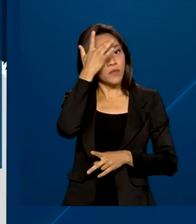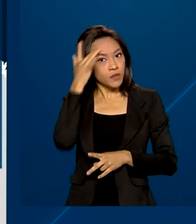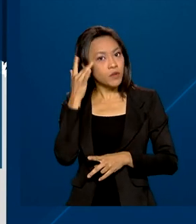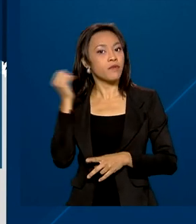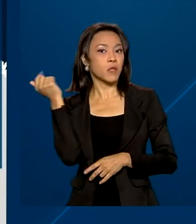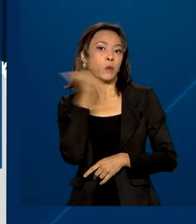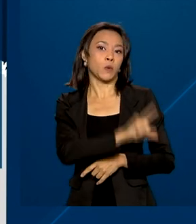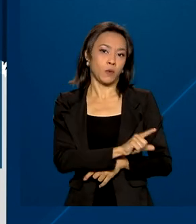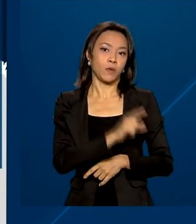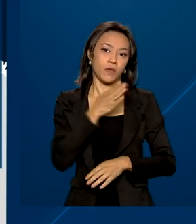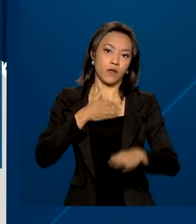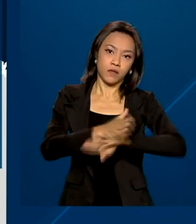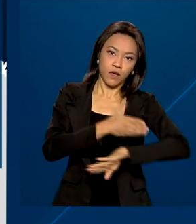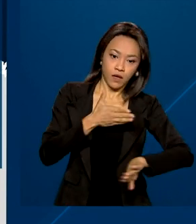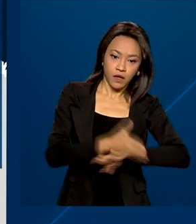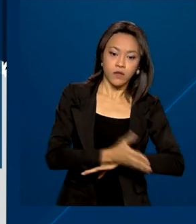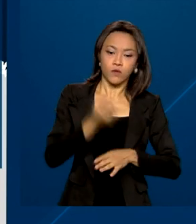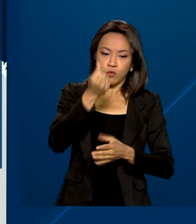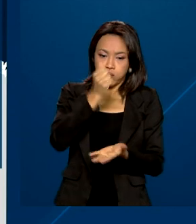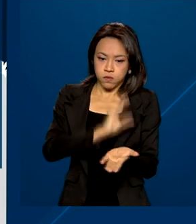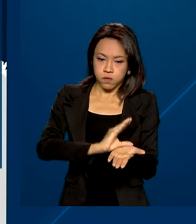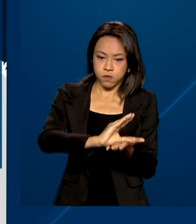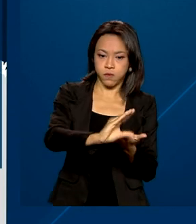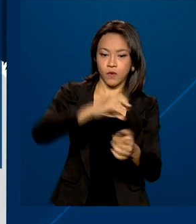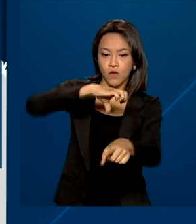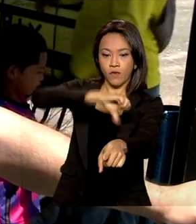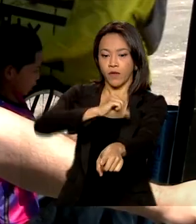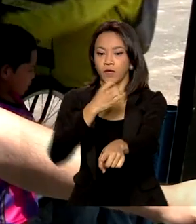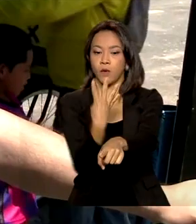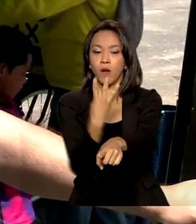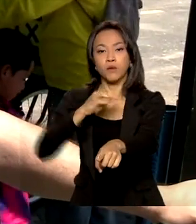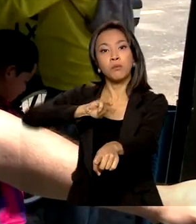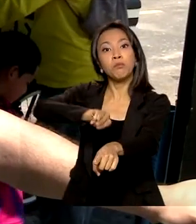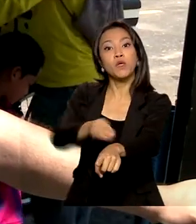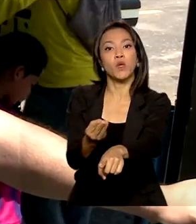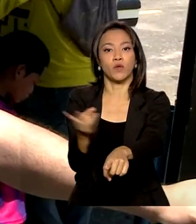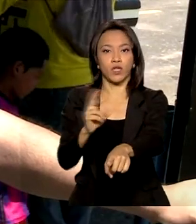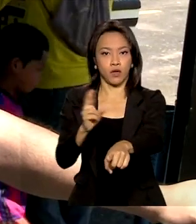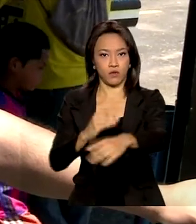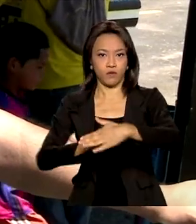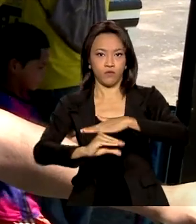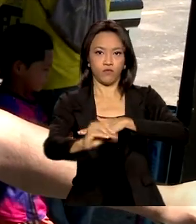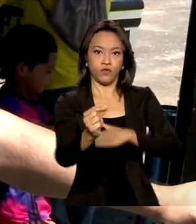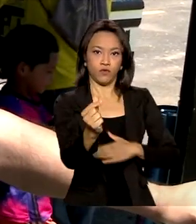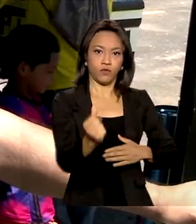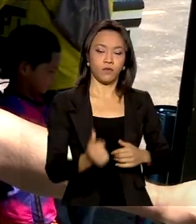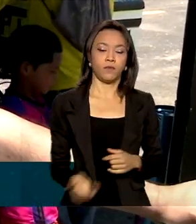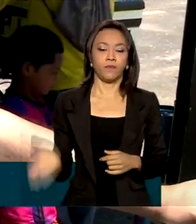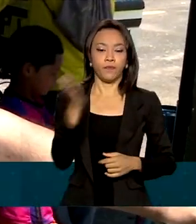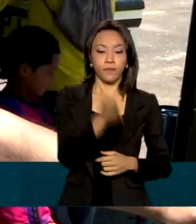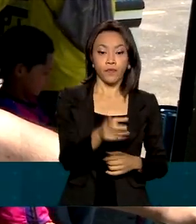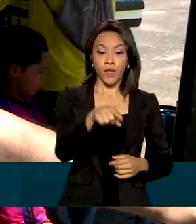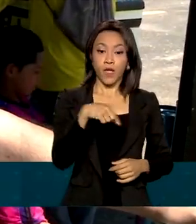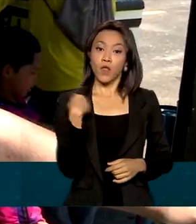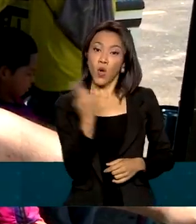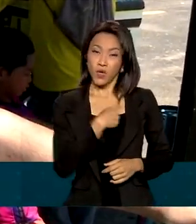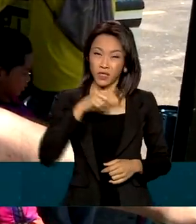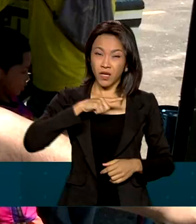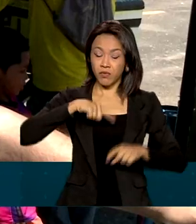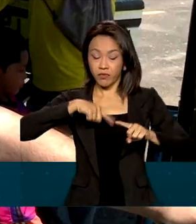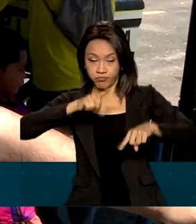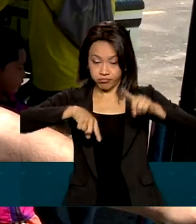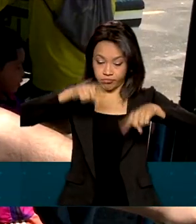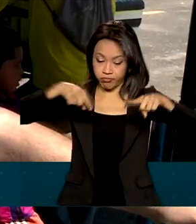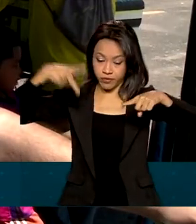O investimento foi de 94 milhões de reais. A gente tem uma dificuldade muito grande com a instabilidade, Então, tipo,